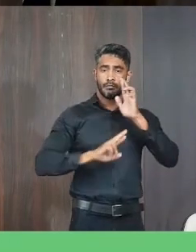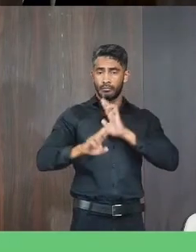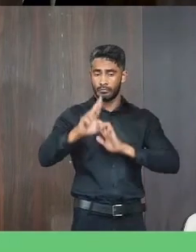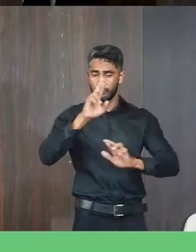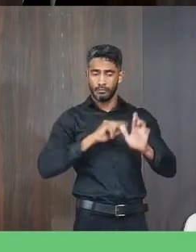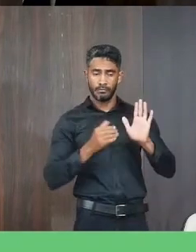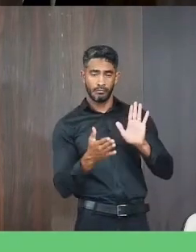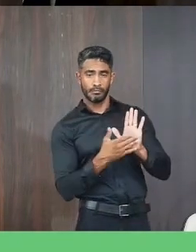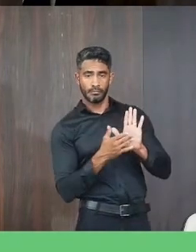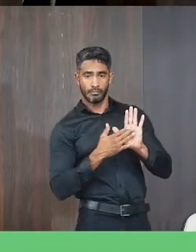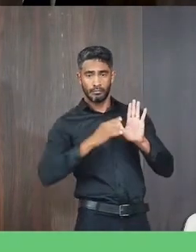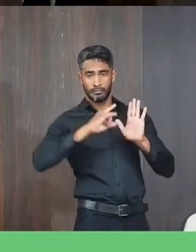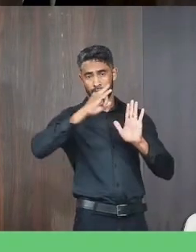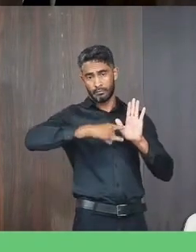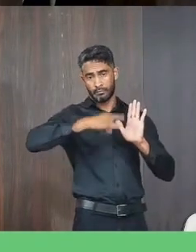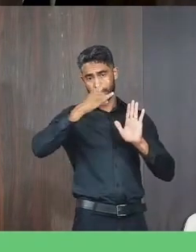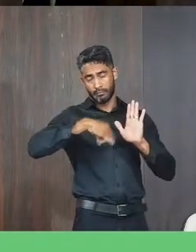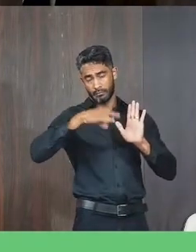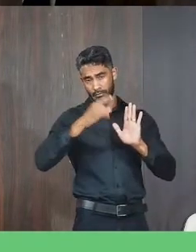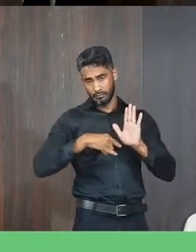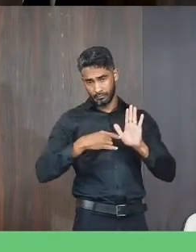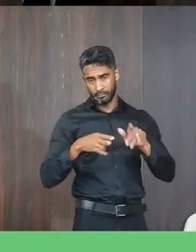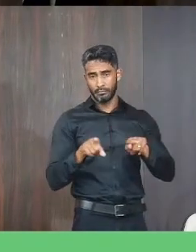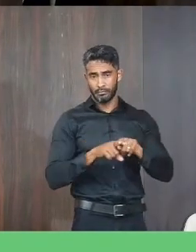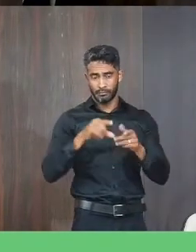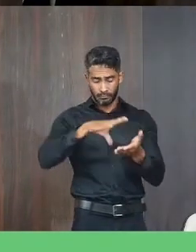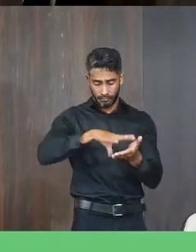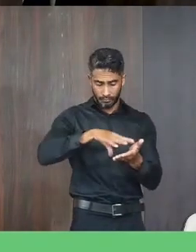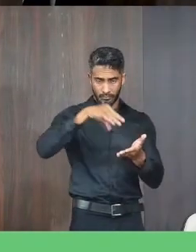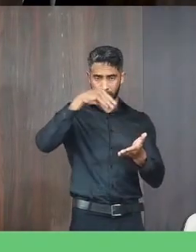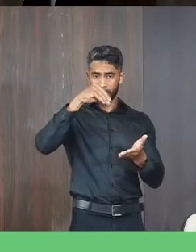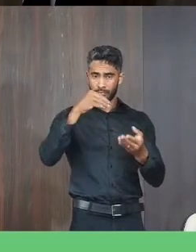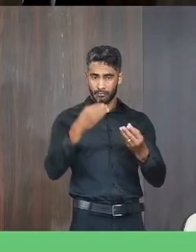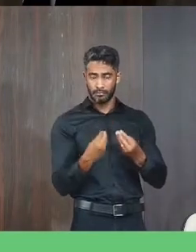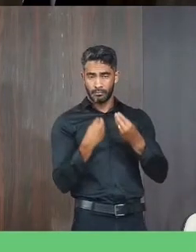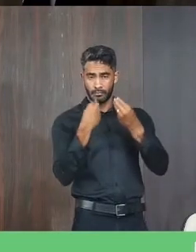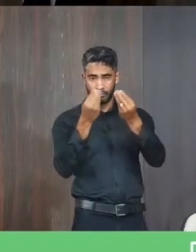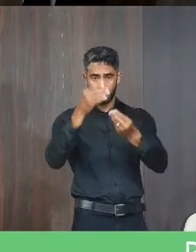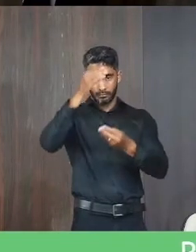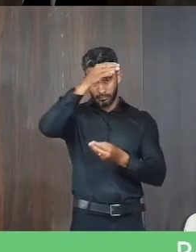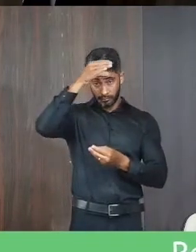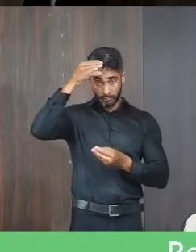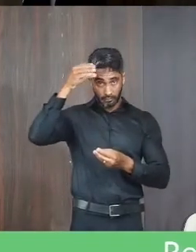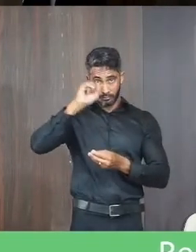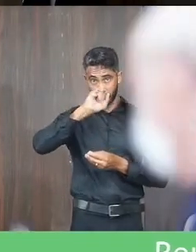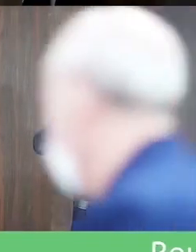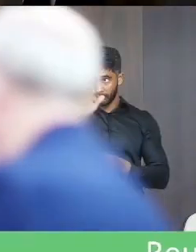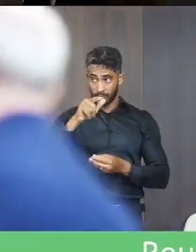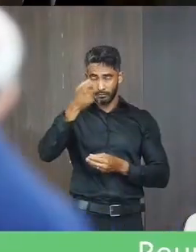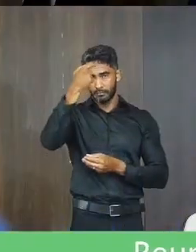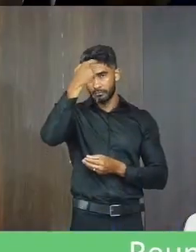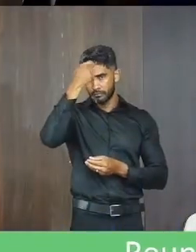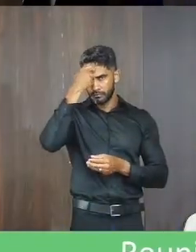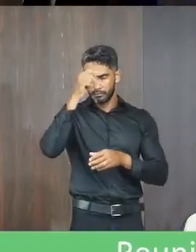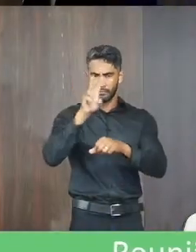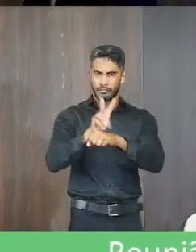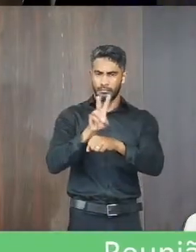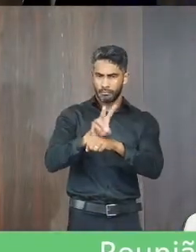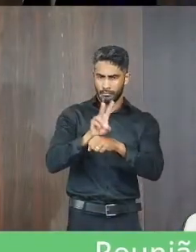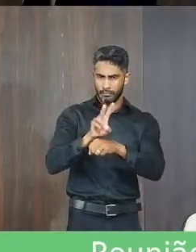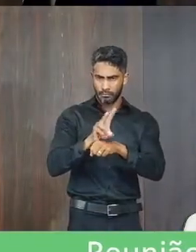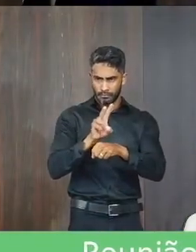recomendação. Encaminhe-se cópia da presente para a Câmara Municipal de Janaúba para Ciência e Fiscalização.